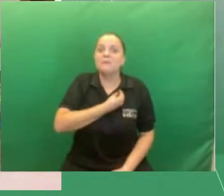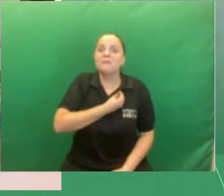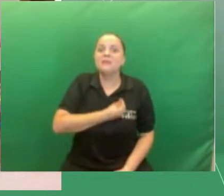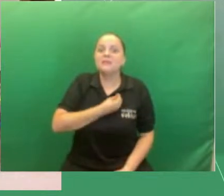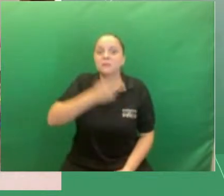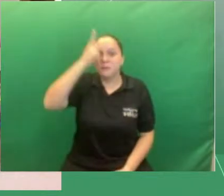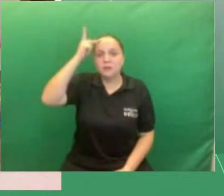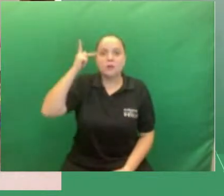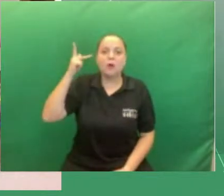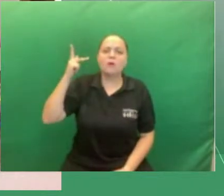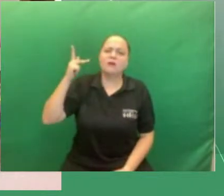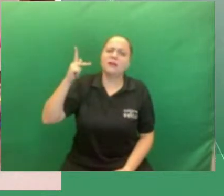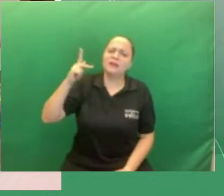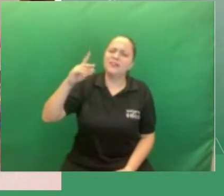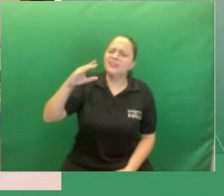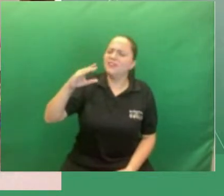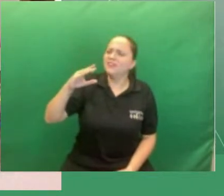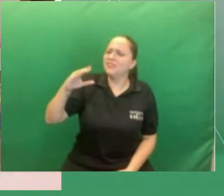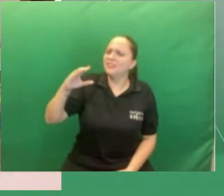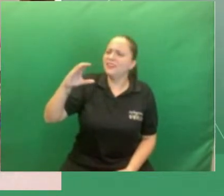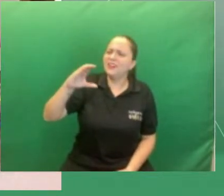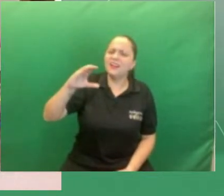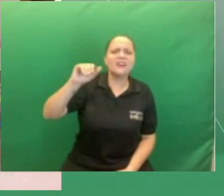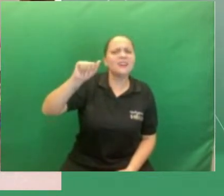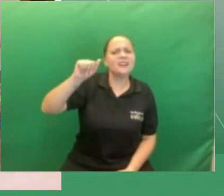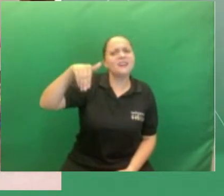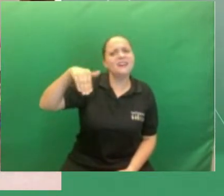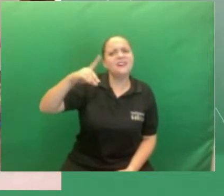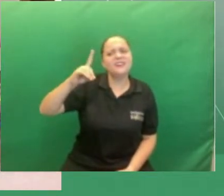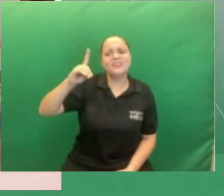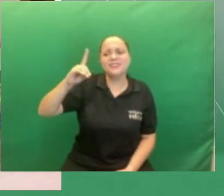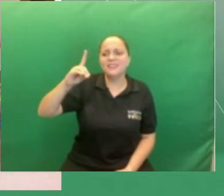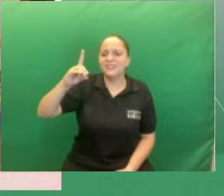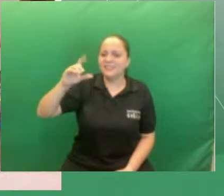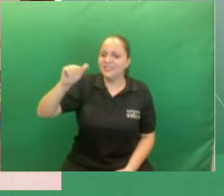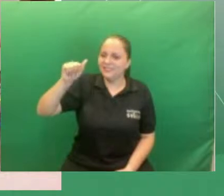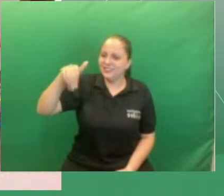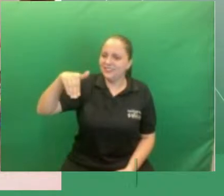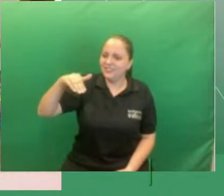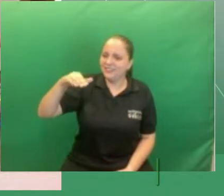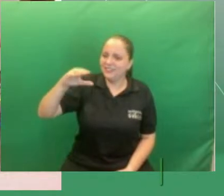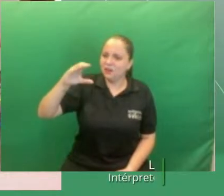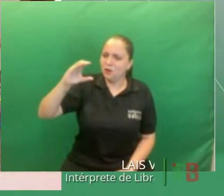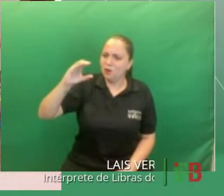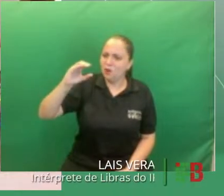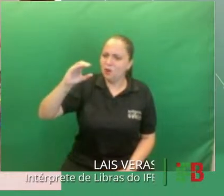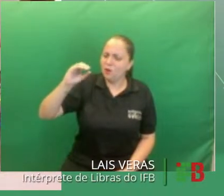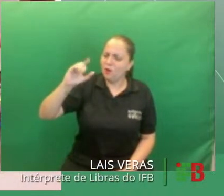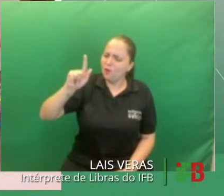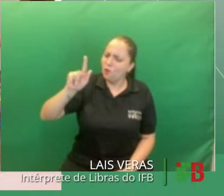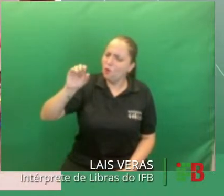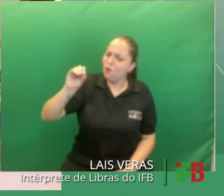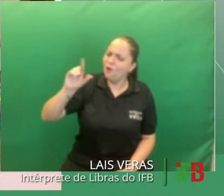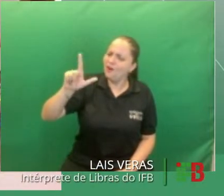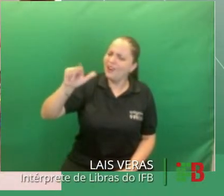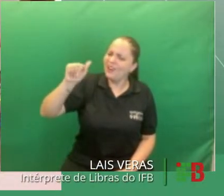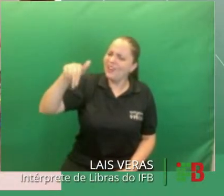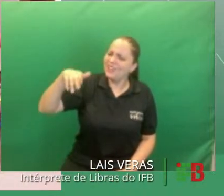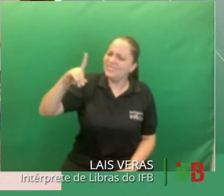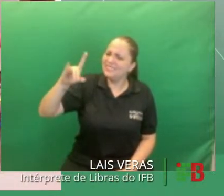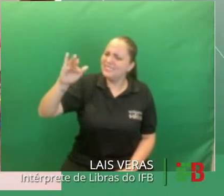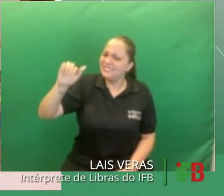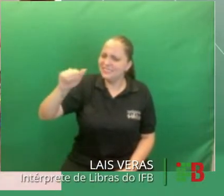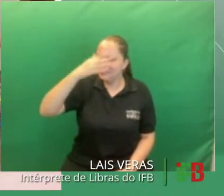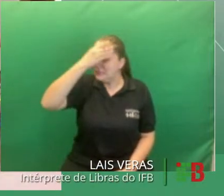presença. tá? Então, dando sequência aqui ao nosso evento, eu vou chamar agora a